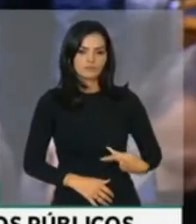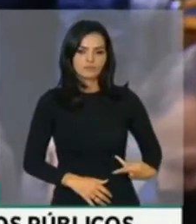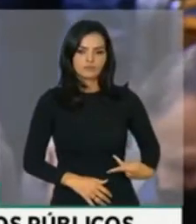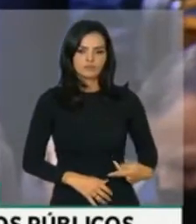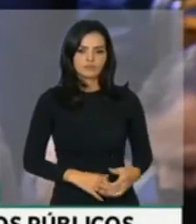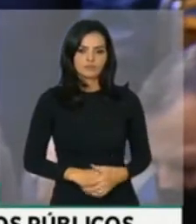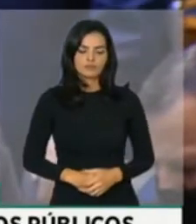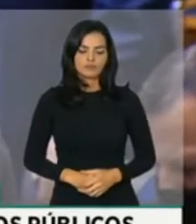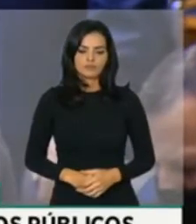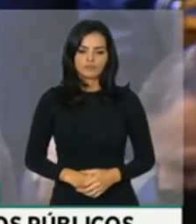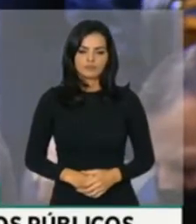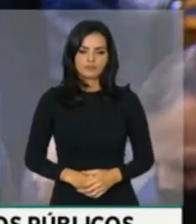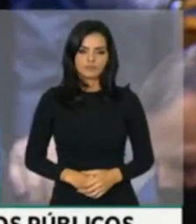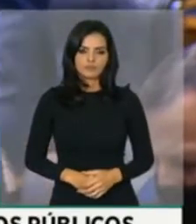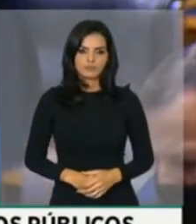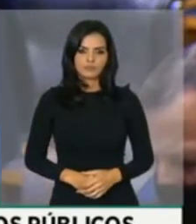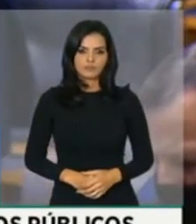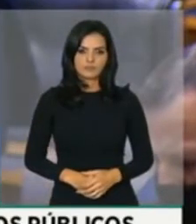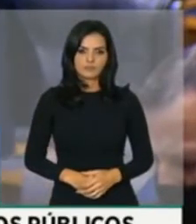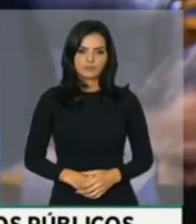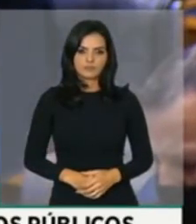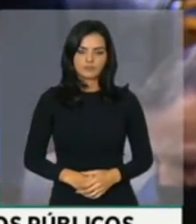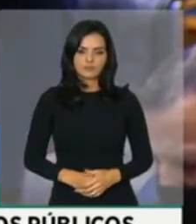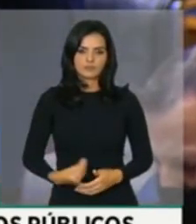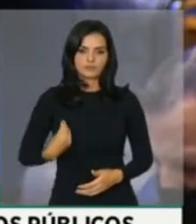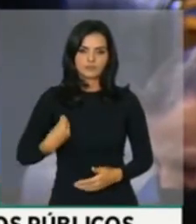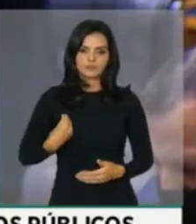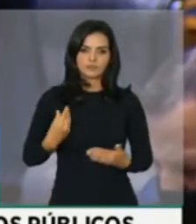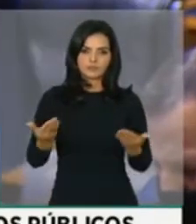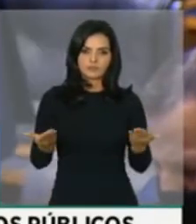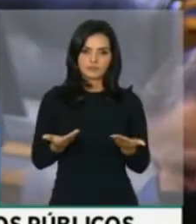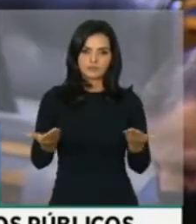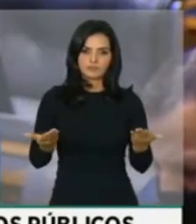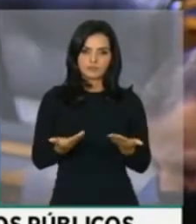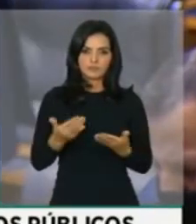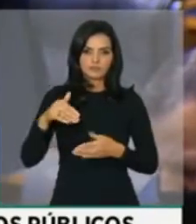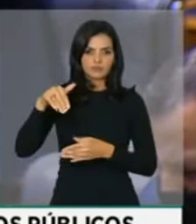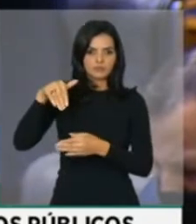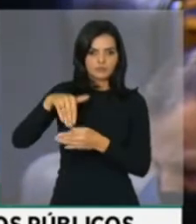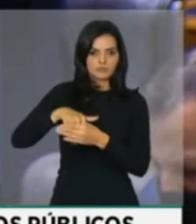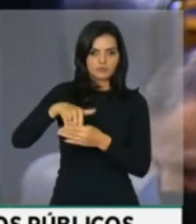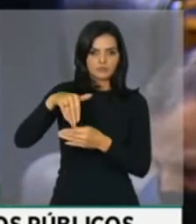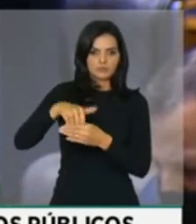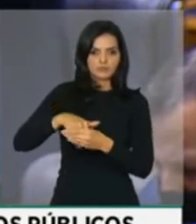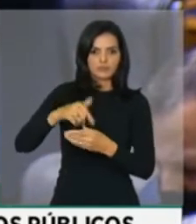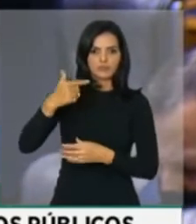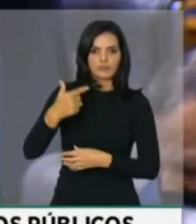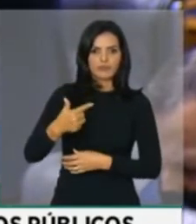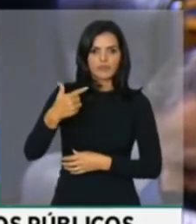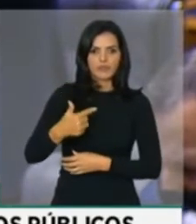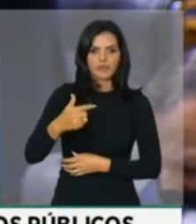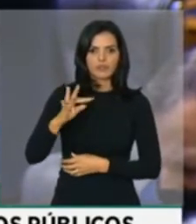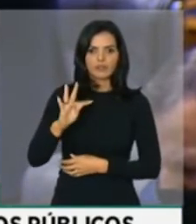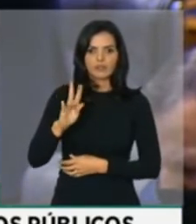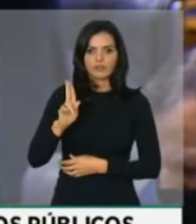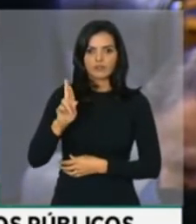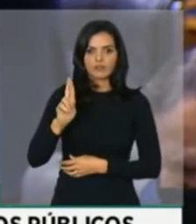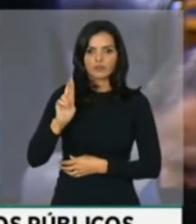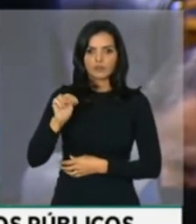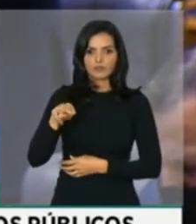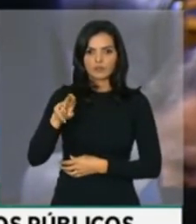Nós estamos hoje construindo a votação do segundo turno da